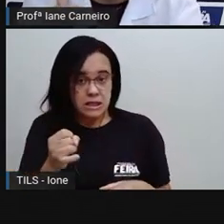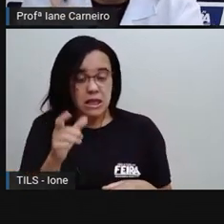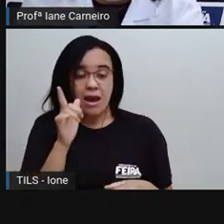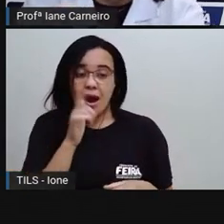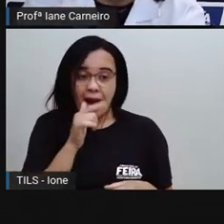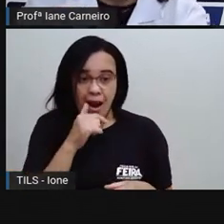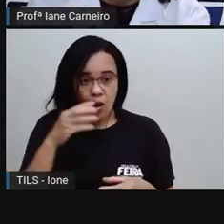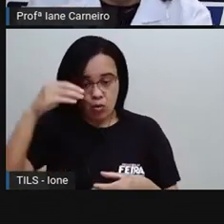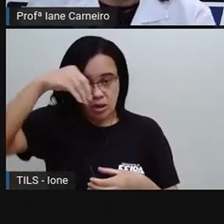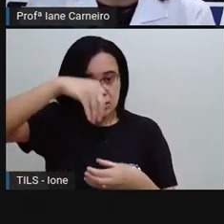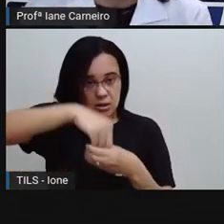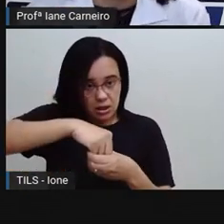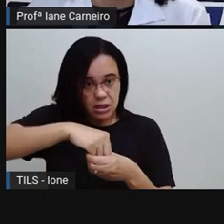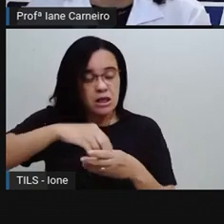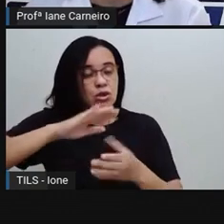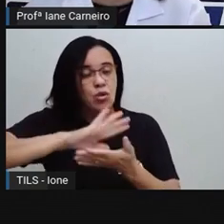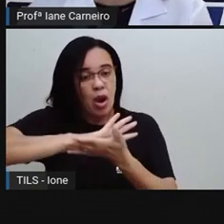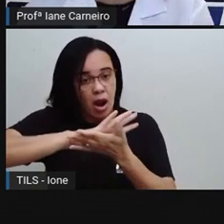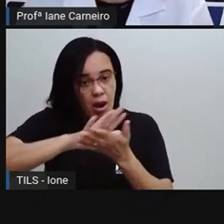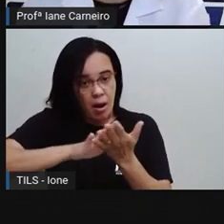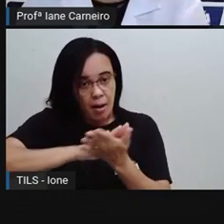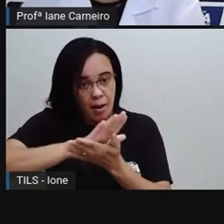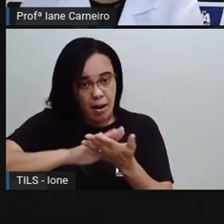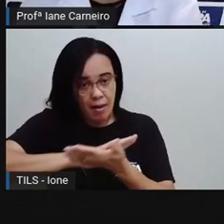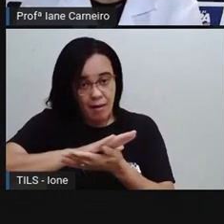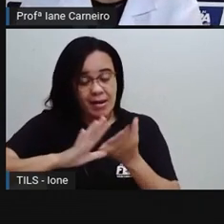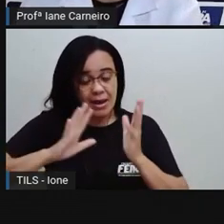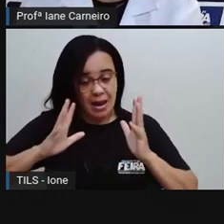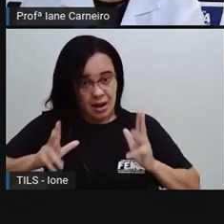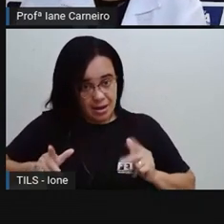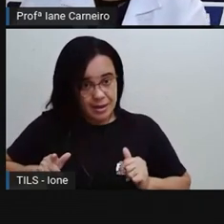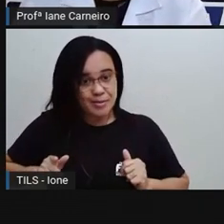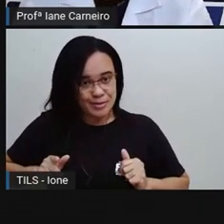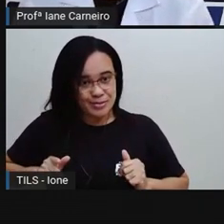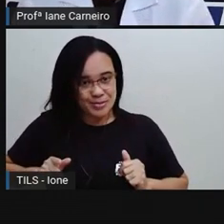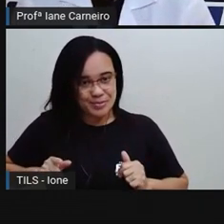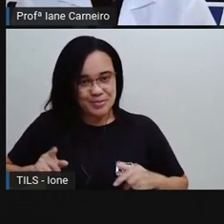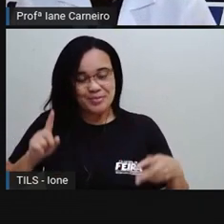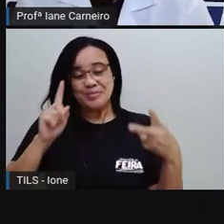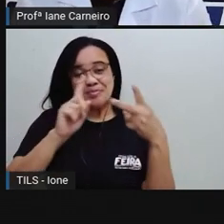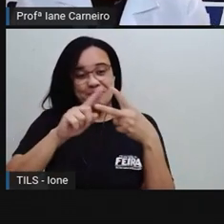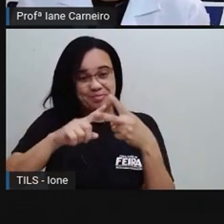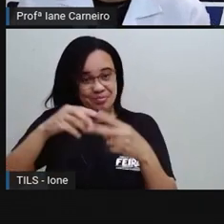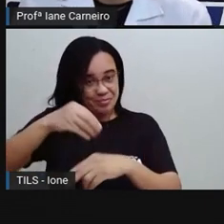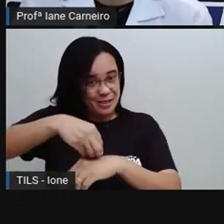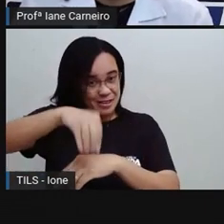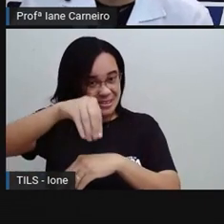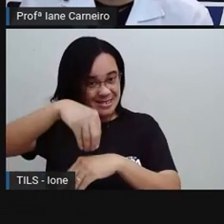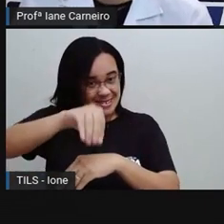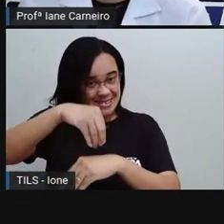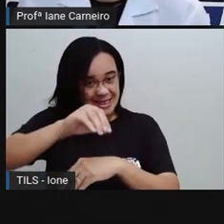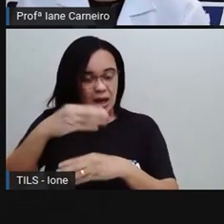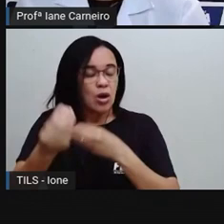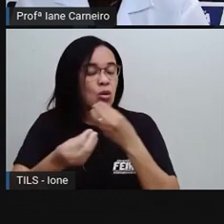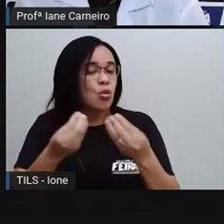ficar tudo certinho, tá certo? Outra dica, ó, coma alimentos ricos em